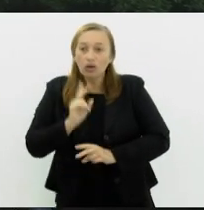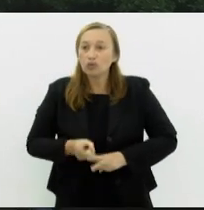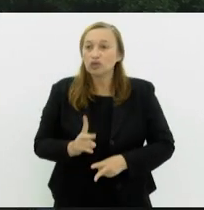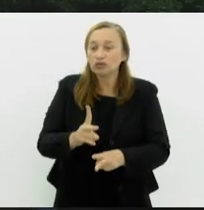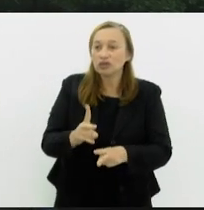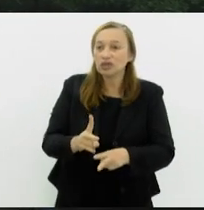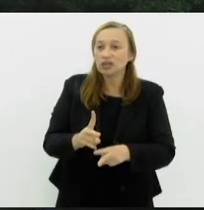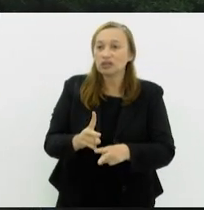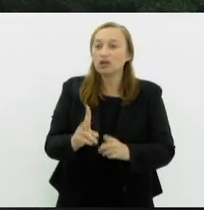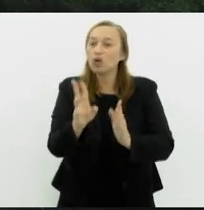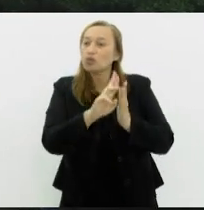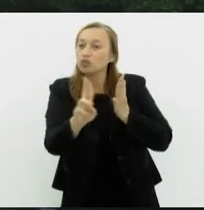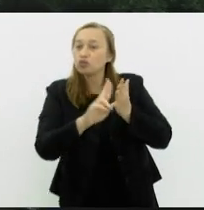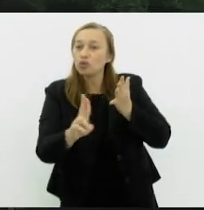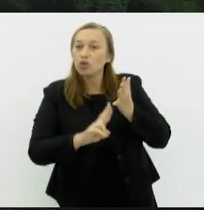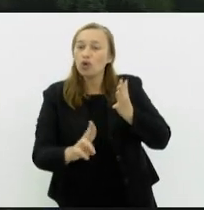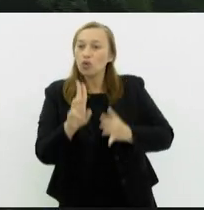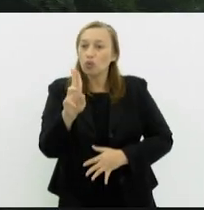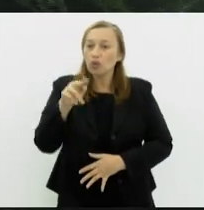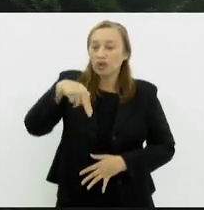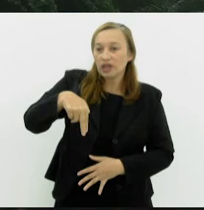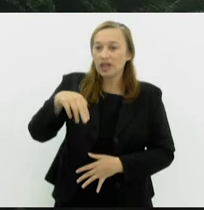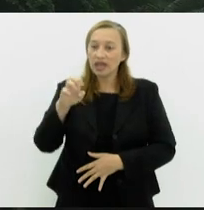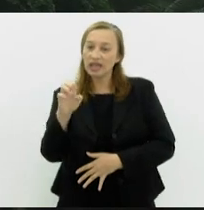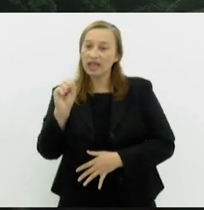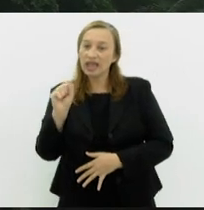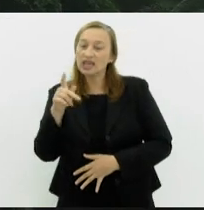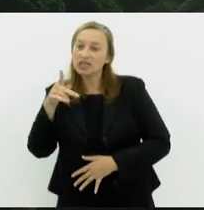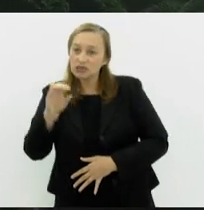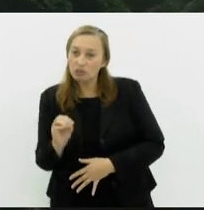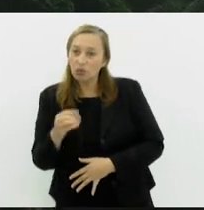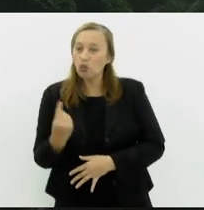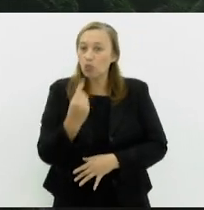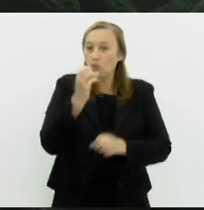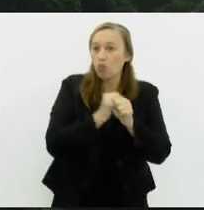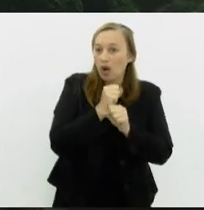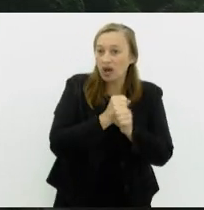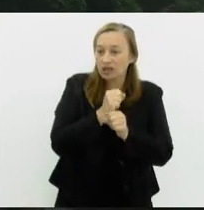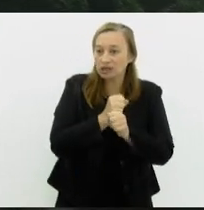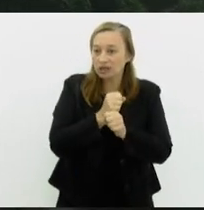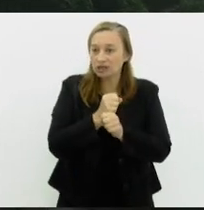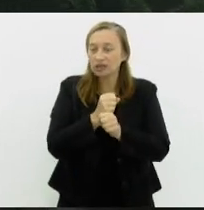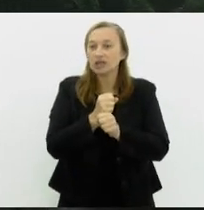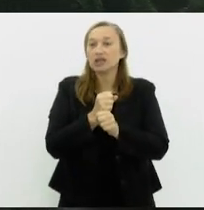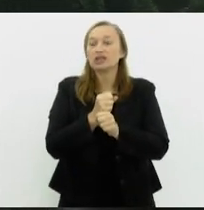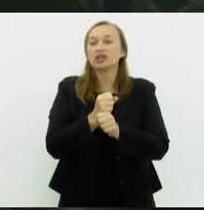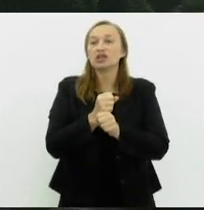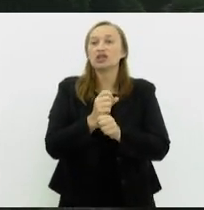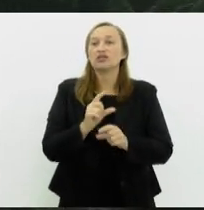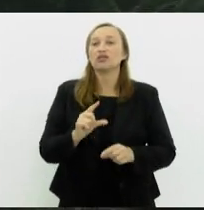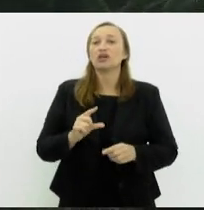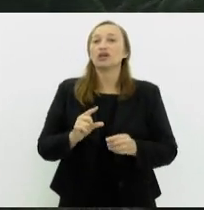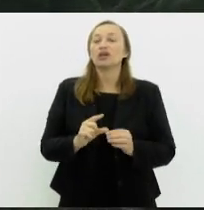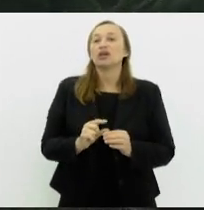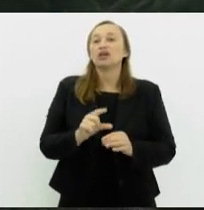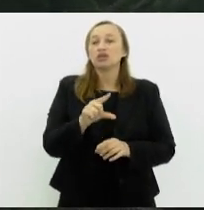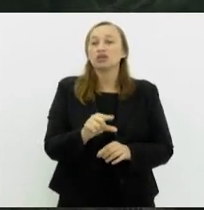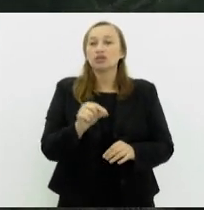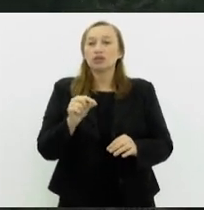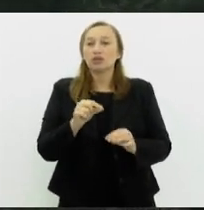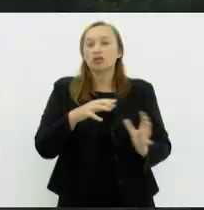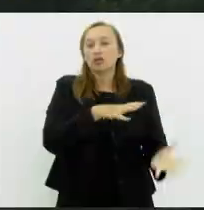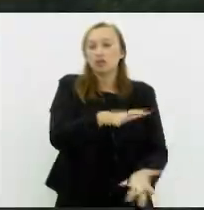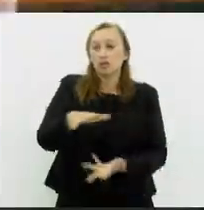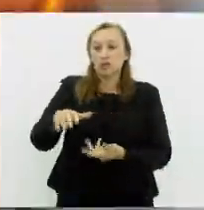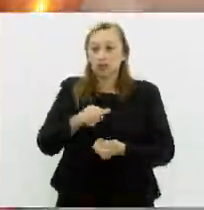lista indicativa da Unesco por um ano antes que qualquer formalização da candidatura oficial seja feita ao centro do patrimônio mundial